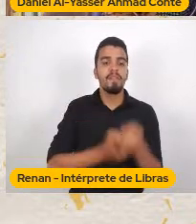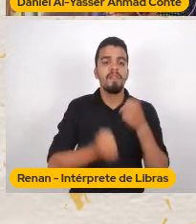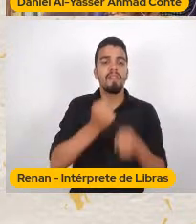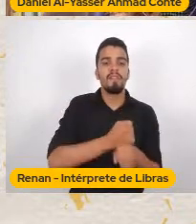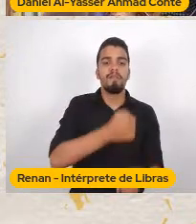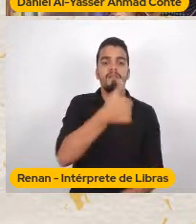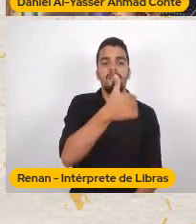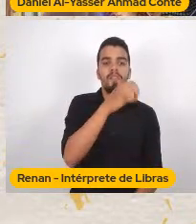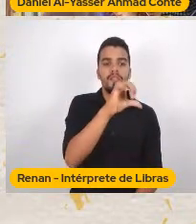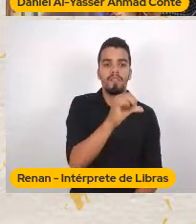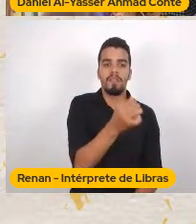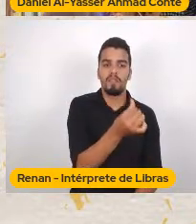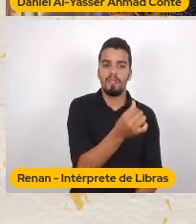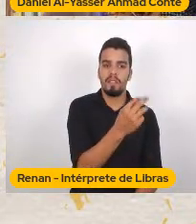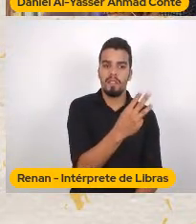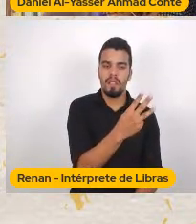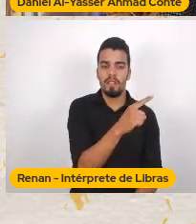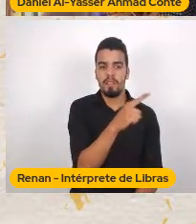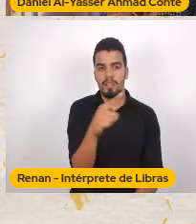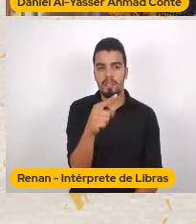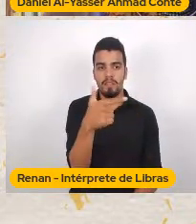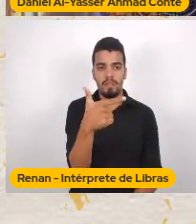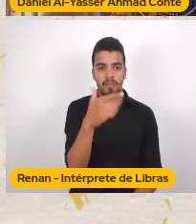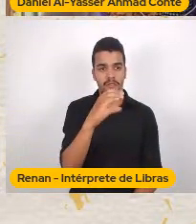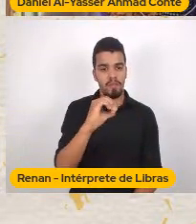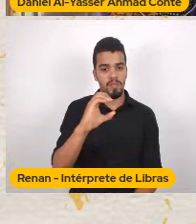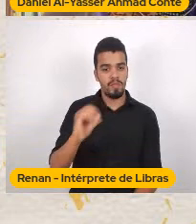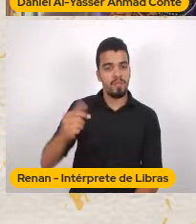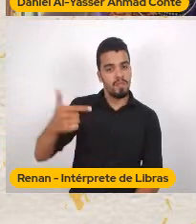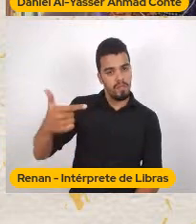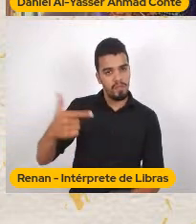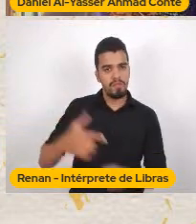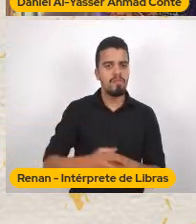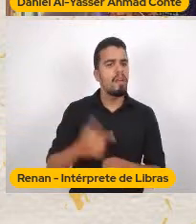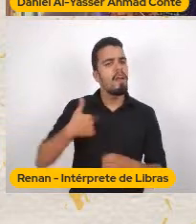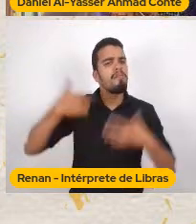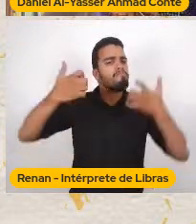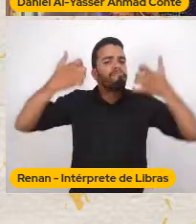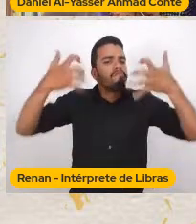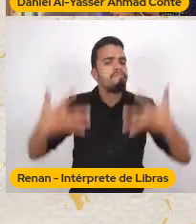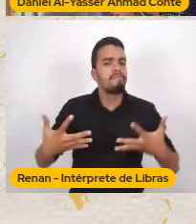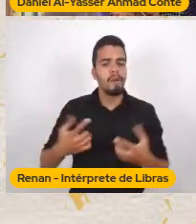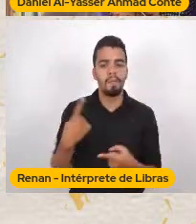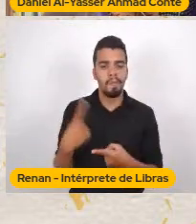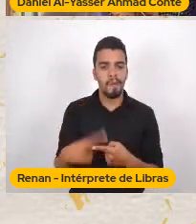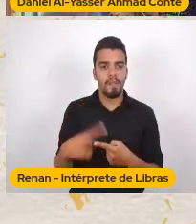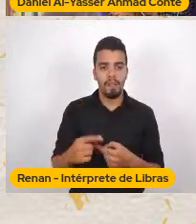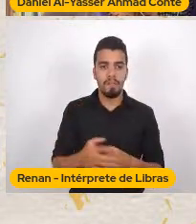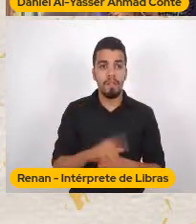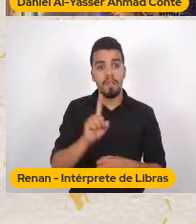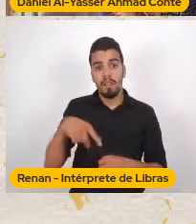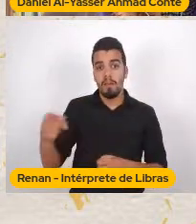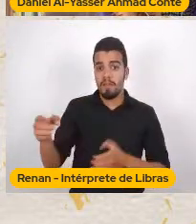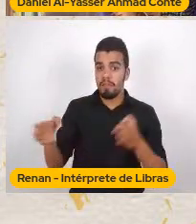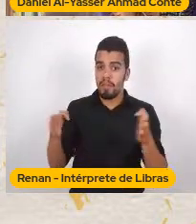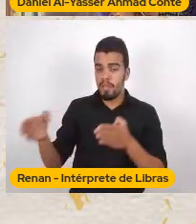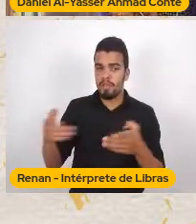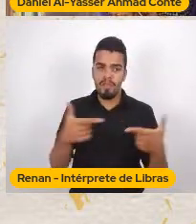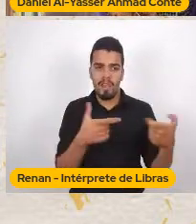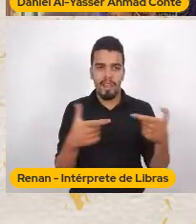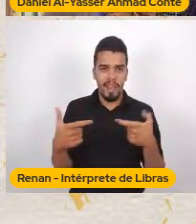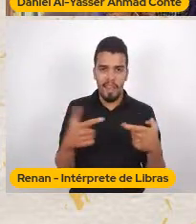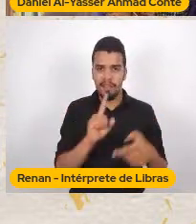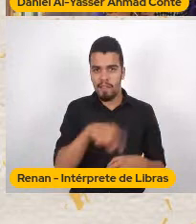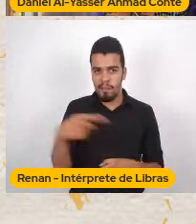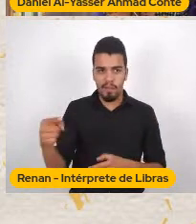2002 Por que eu estou falando isso? Porque Essa ideia Do pós-guerra A gente sabe Aqui a gente sabe Que